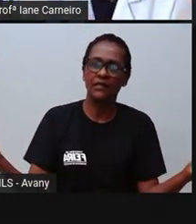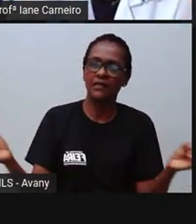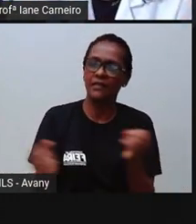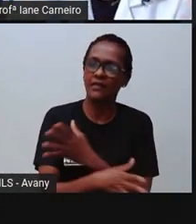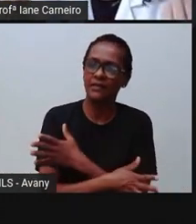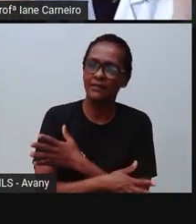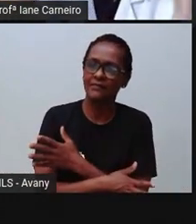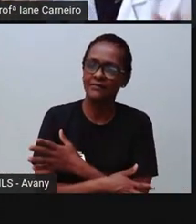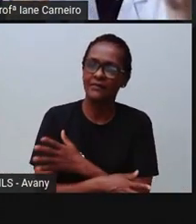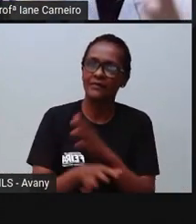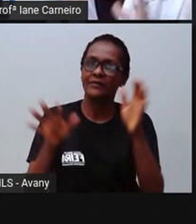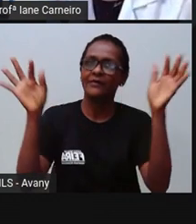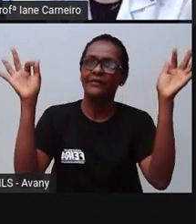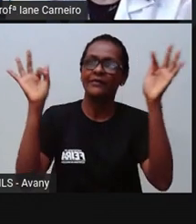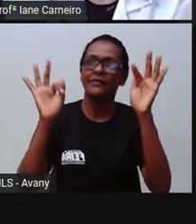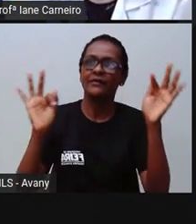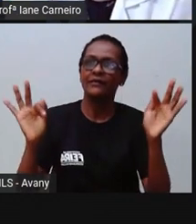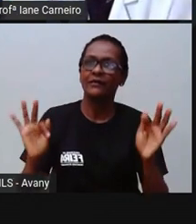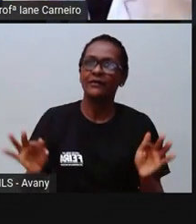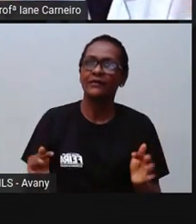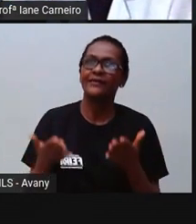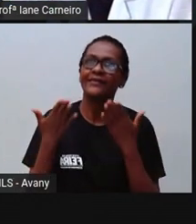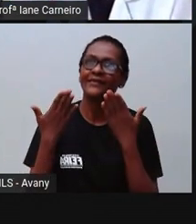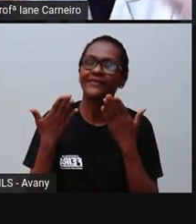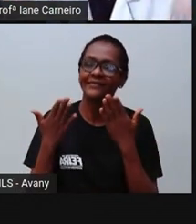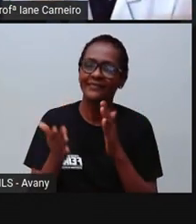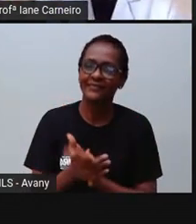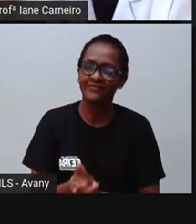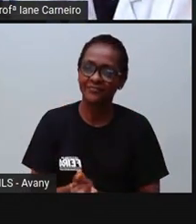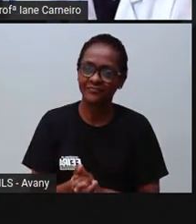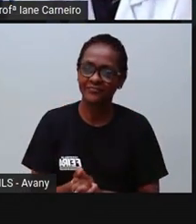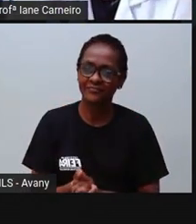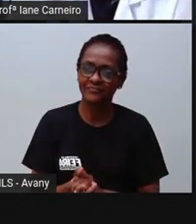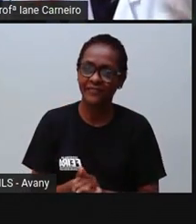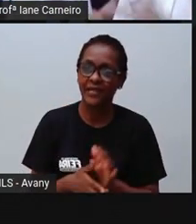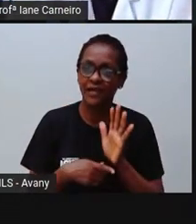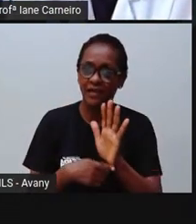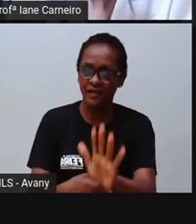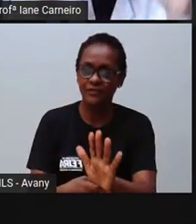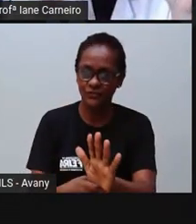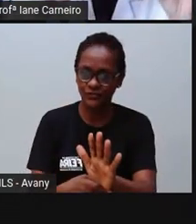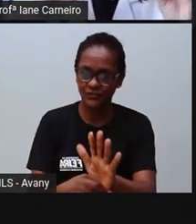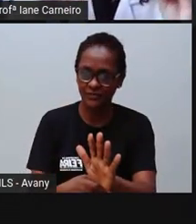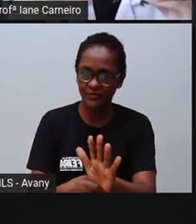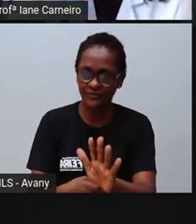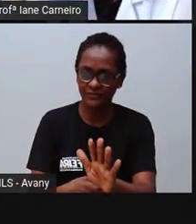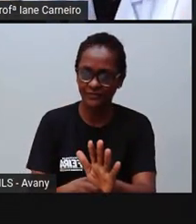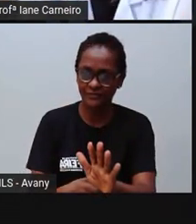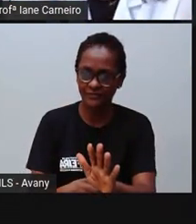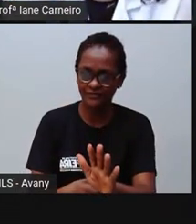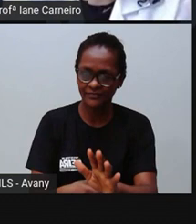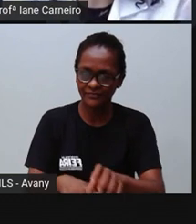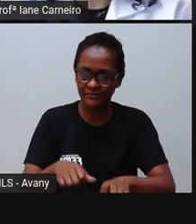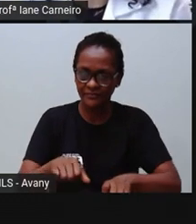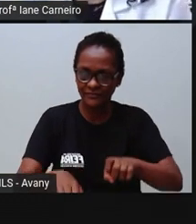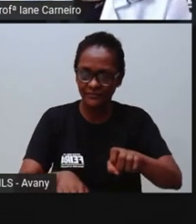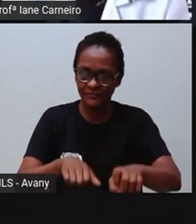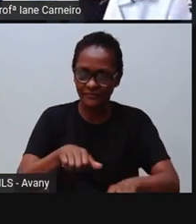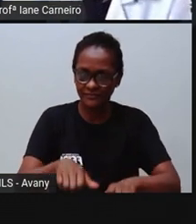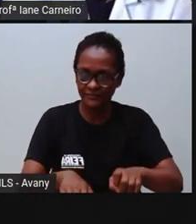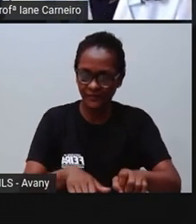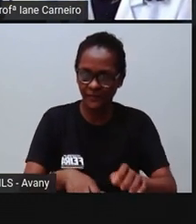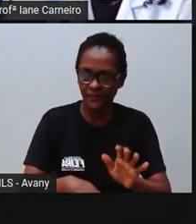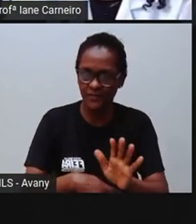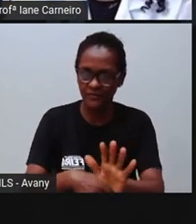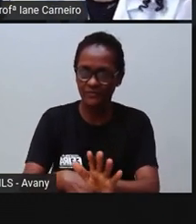para os dois, né, sem bater. Usando as mãos para ajudar o outro, né, usando as patinhas pra ajudar o outro a